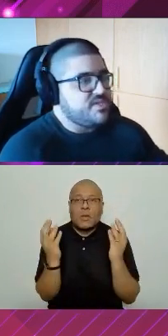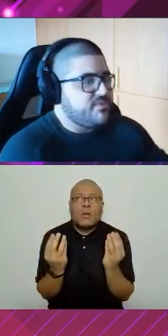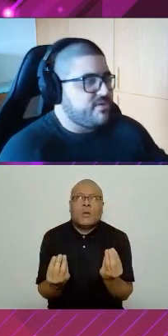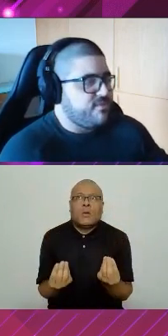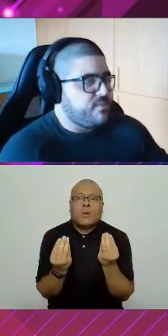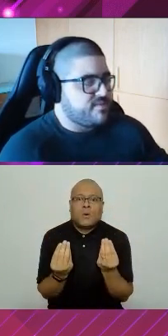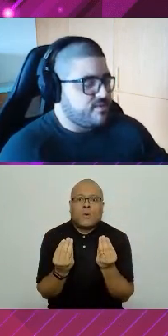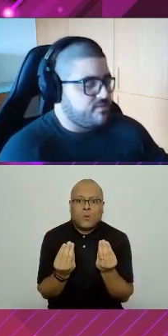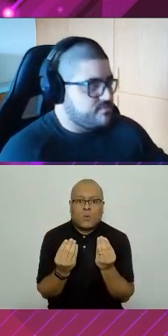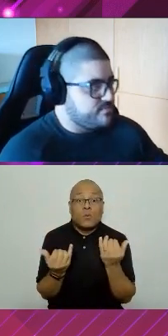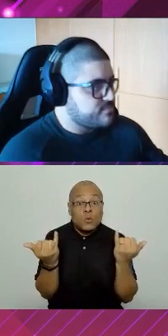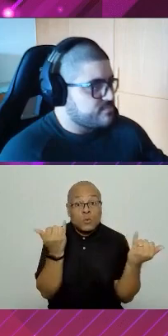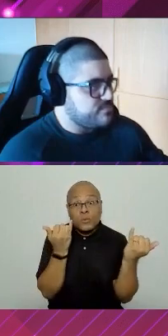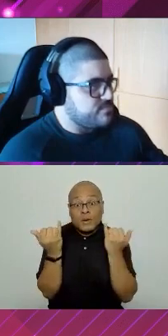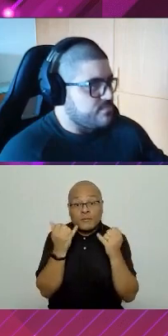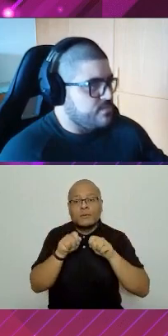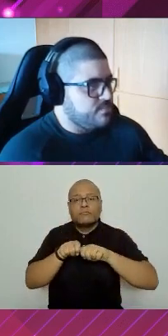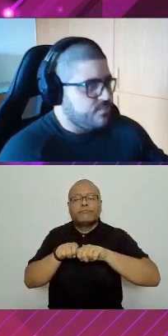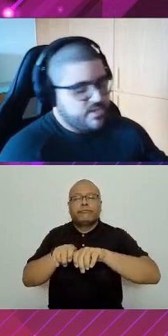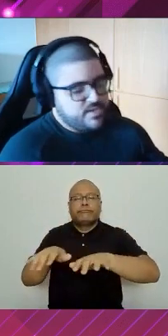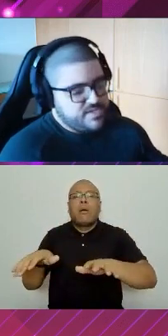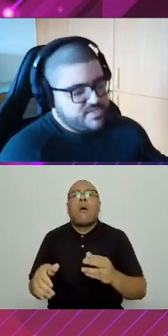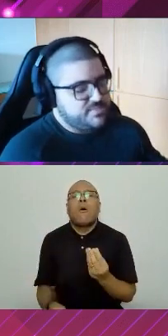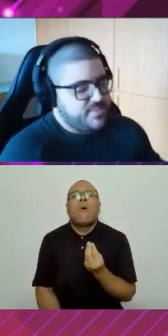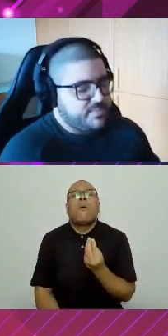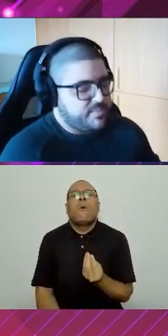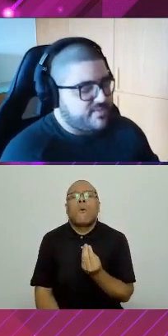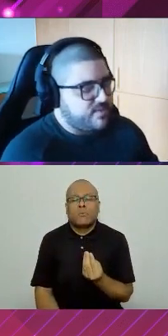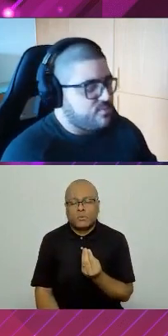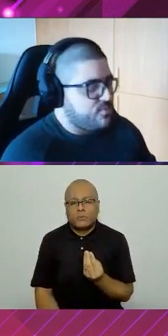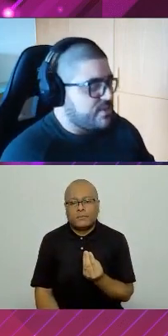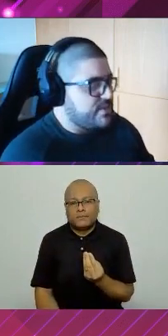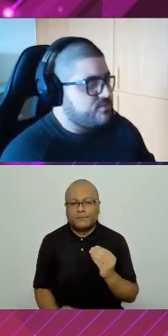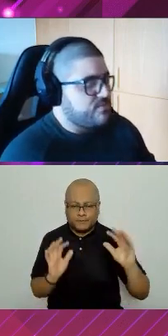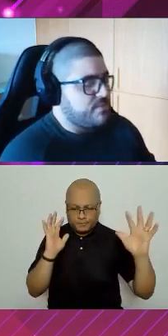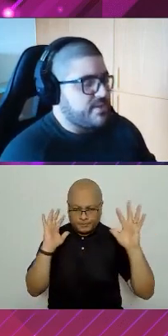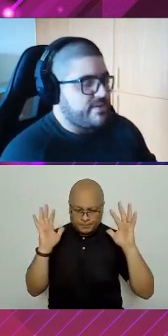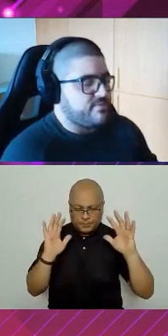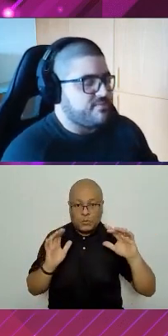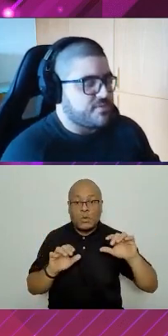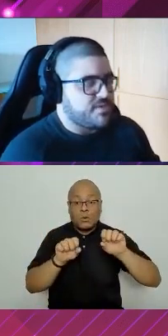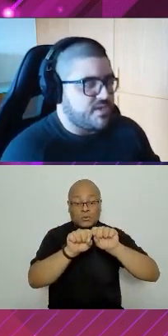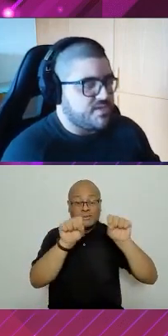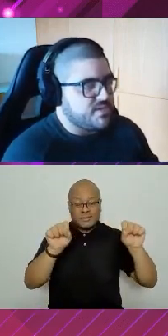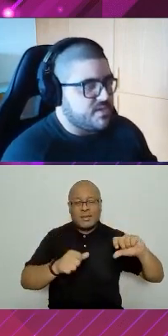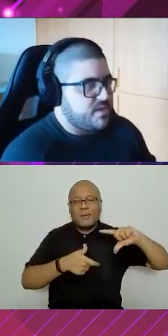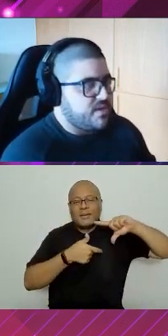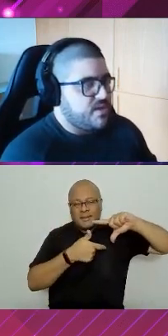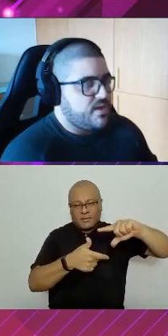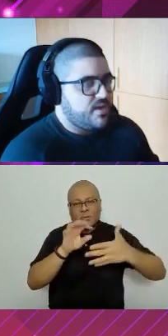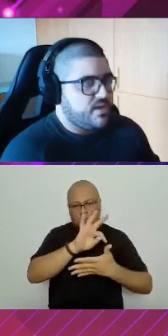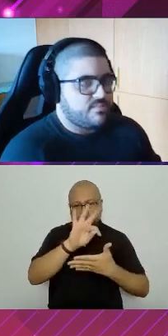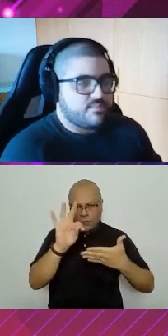transmitir uma informação? Porque a gente para para pensar no monolito, ou uma aplicação de front-end,